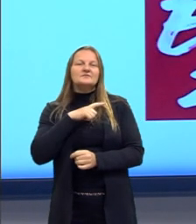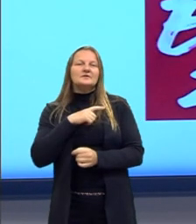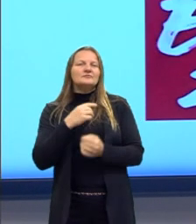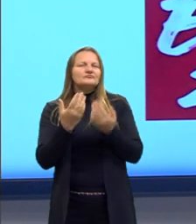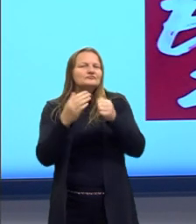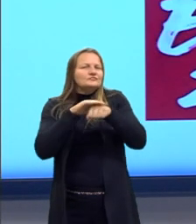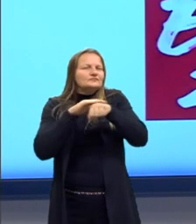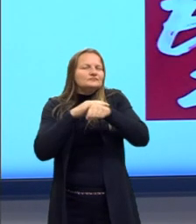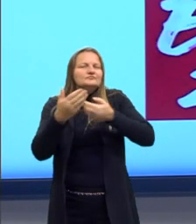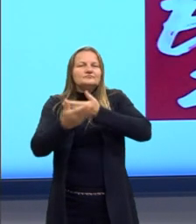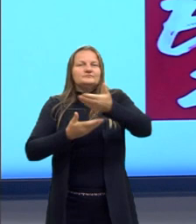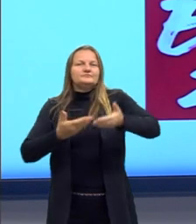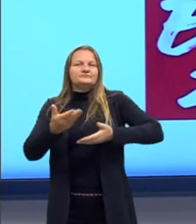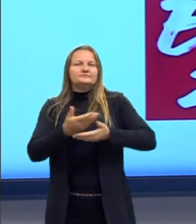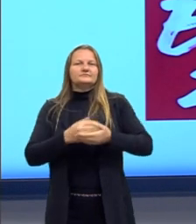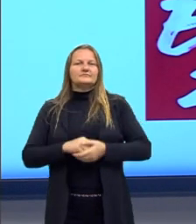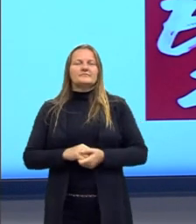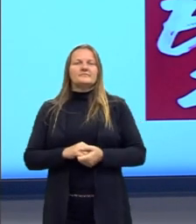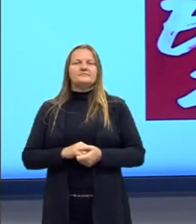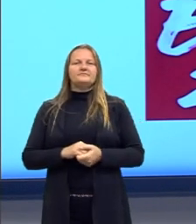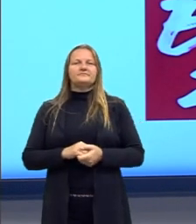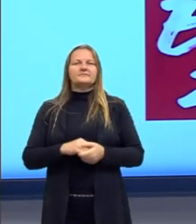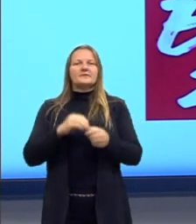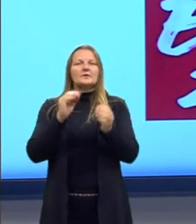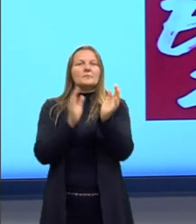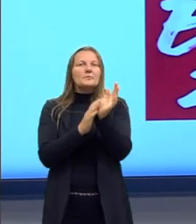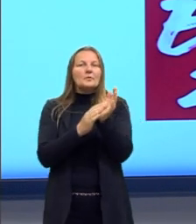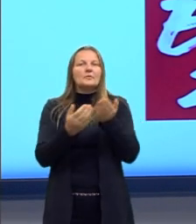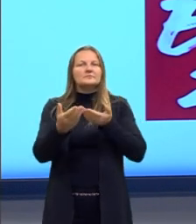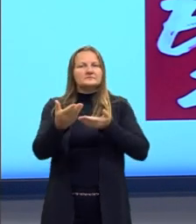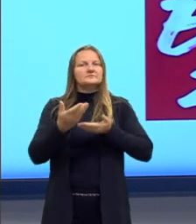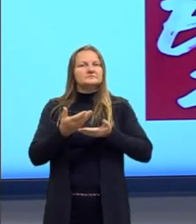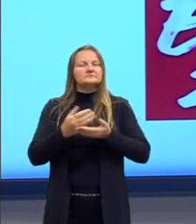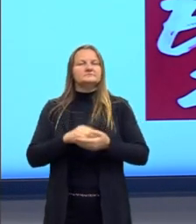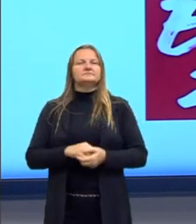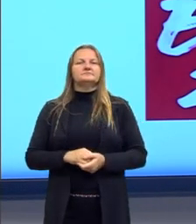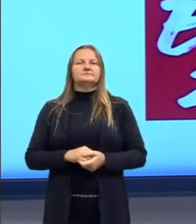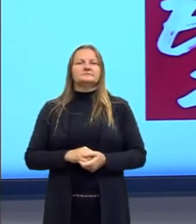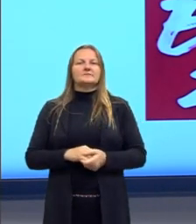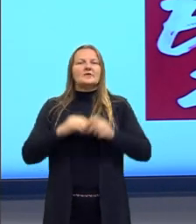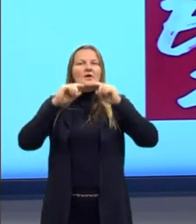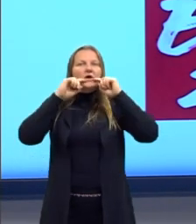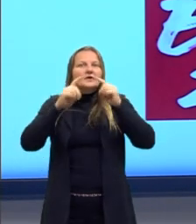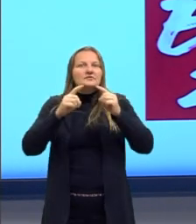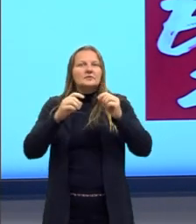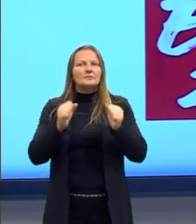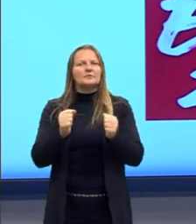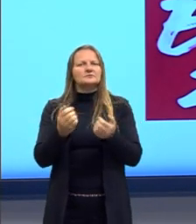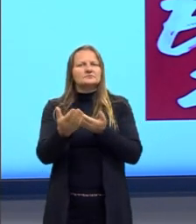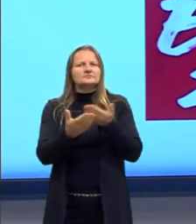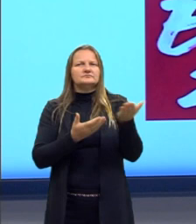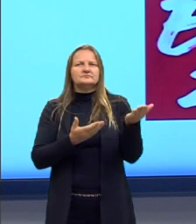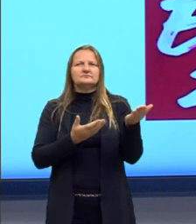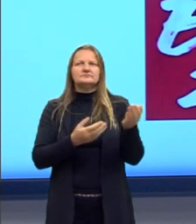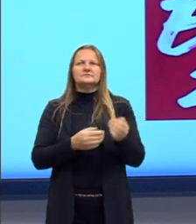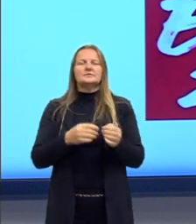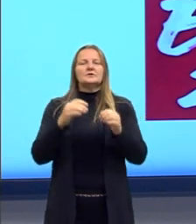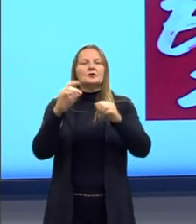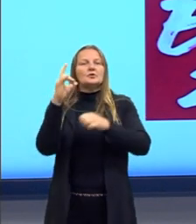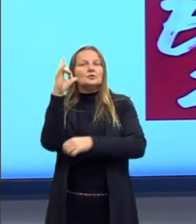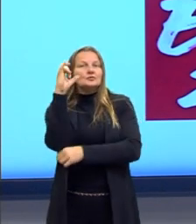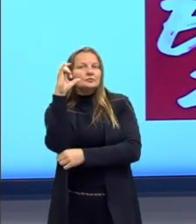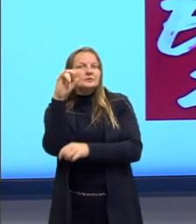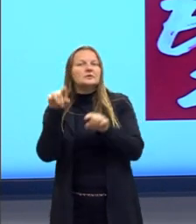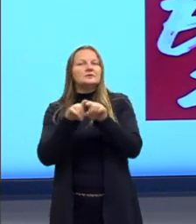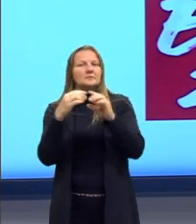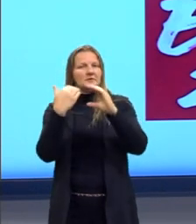conversar com nós, enfim, mandar sua sugestão, sua crítica, fique bem à vontade, tanto no Instagram quanto